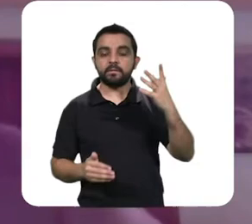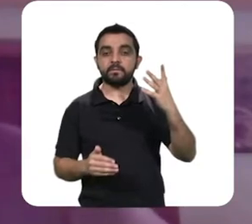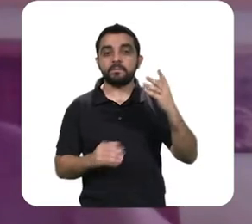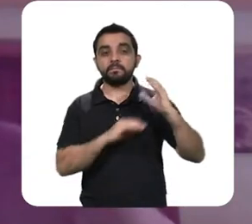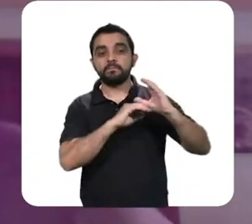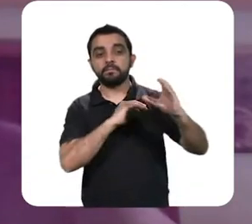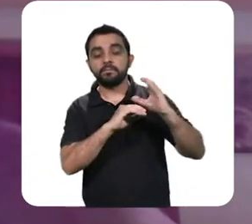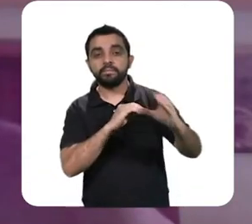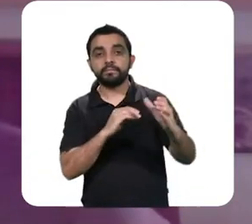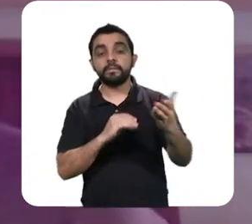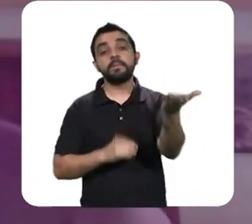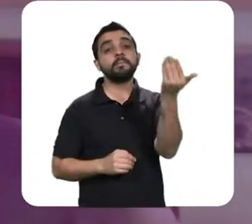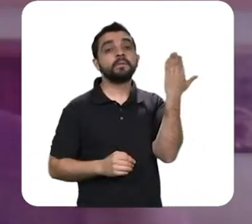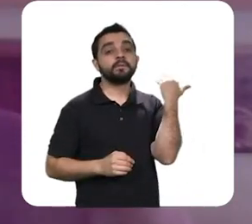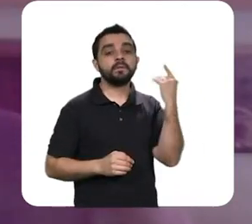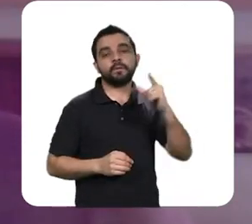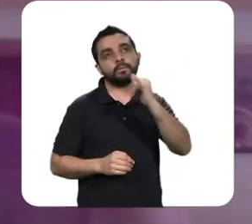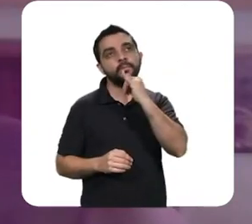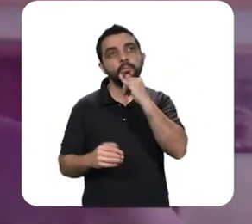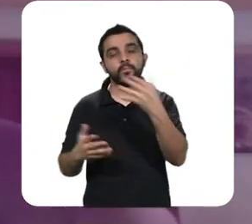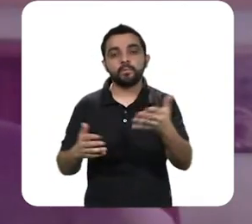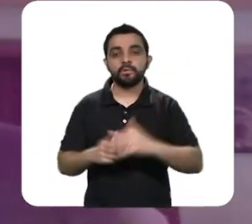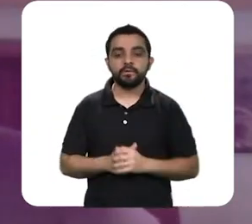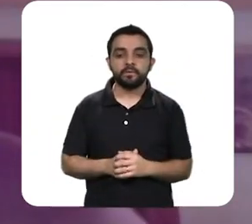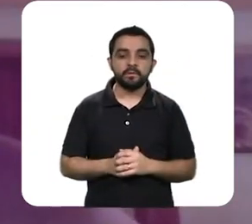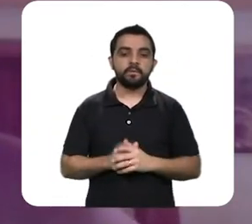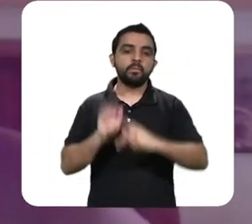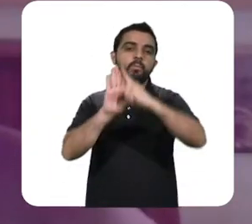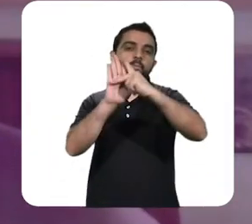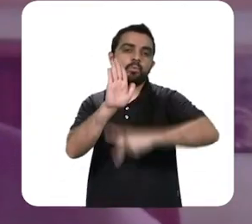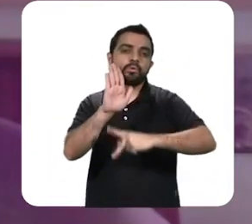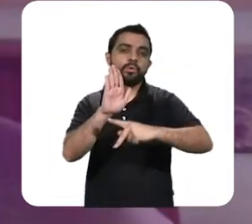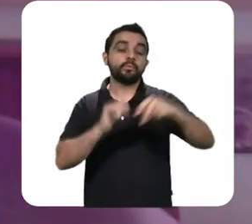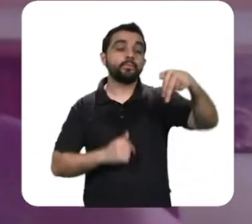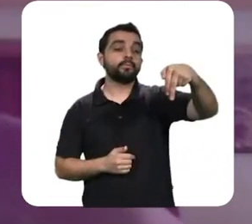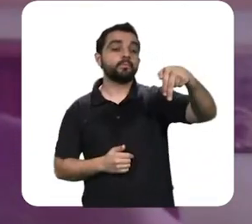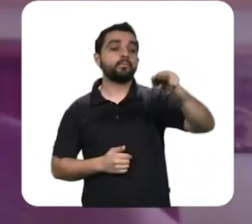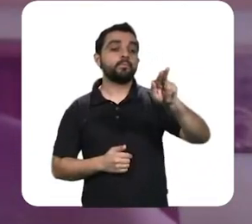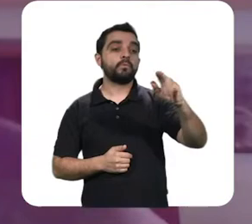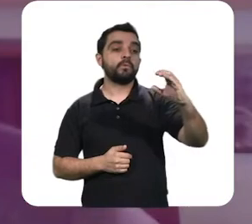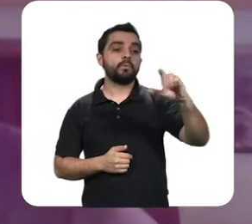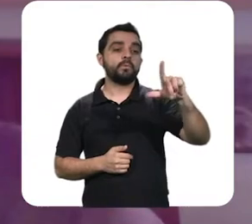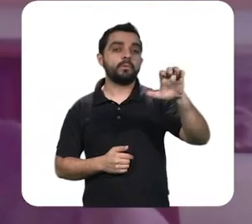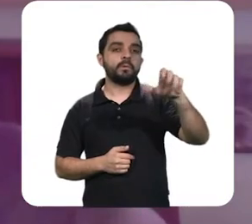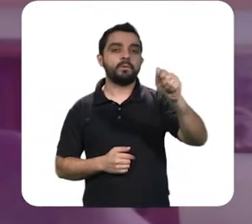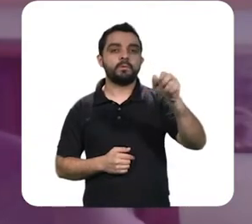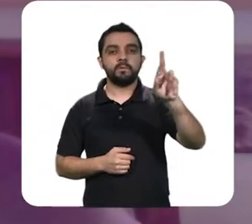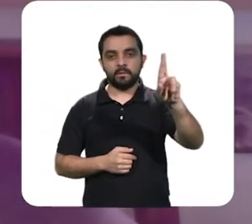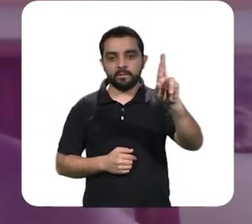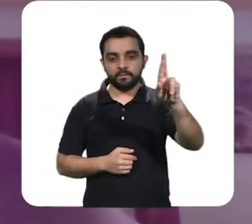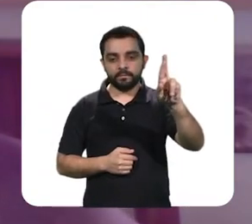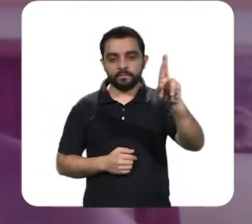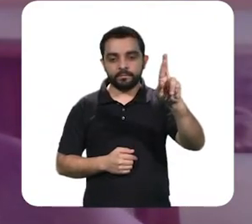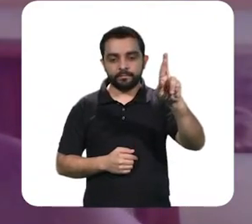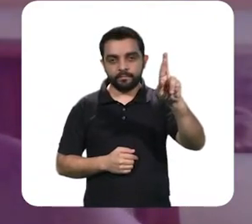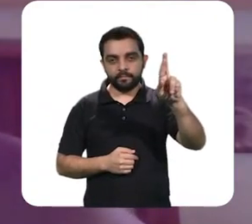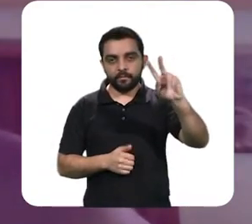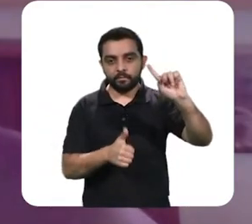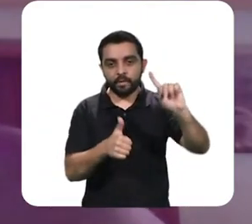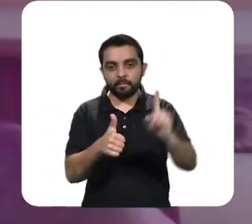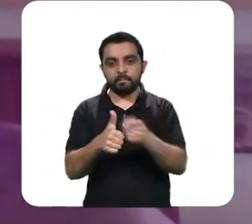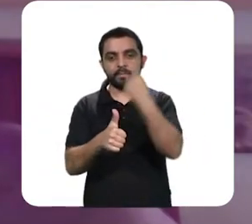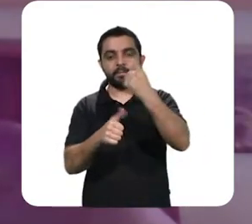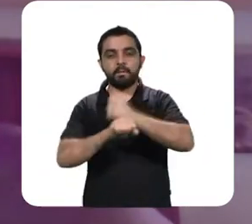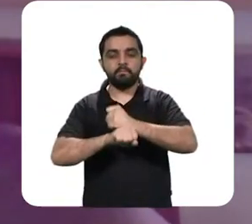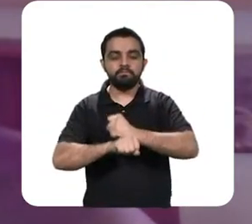coisas que nem existiam na época, como, por exemplo, o projeto nuclear, o projeto de construção daquela que seria a primeira bomba atômica do